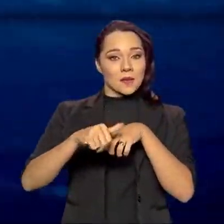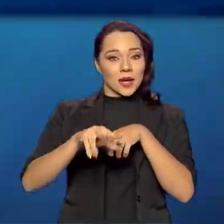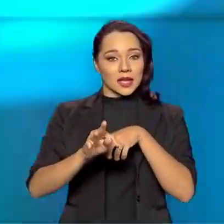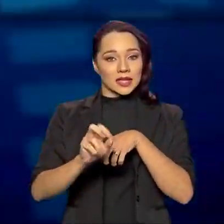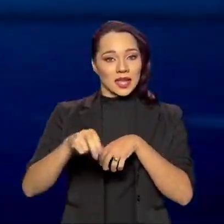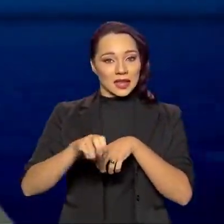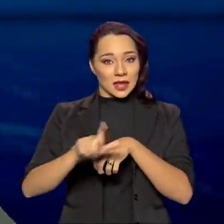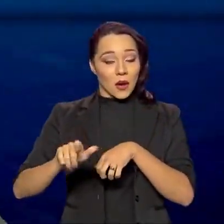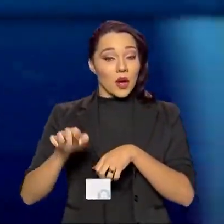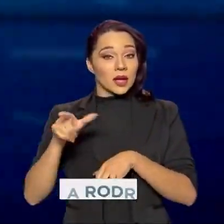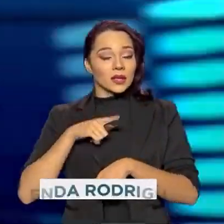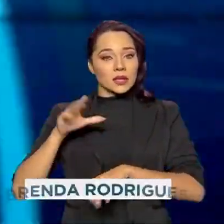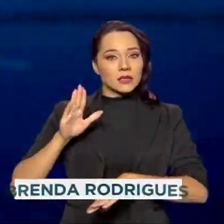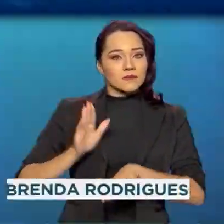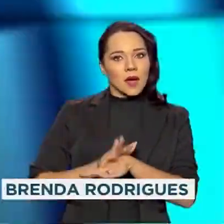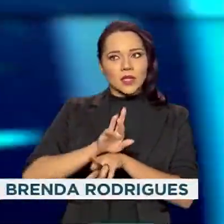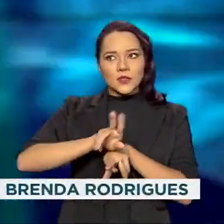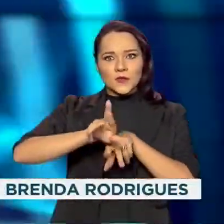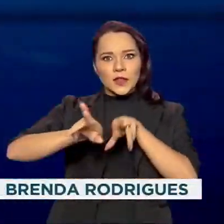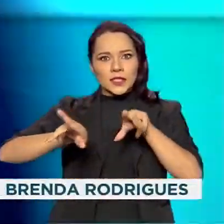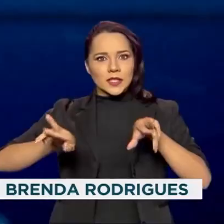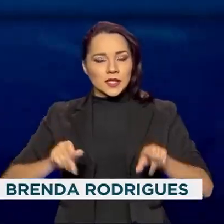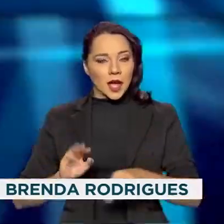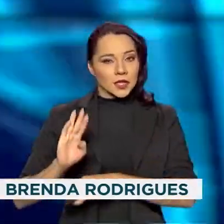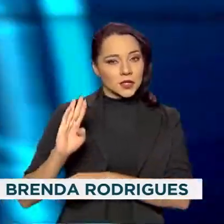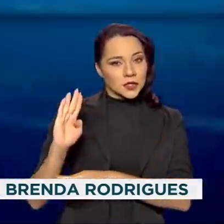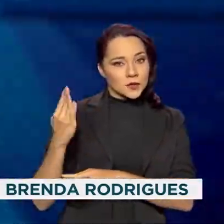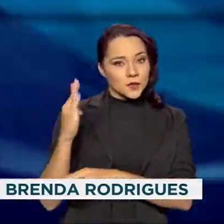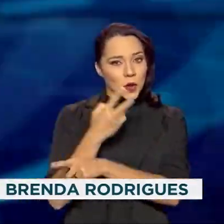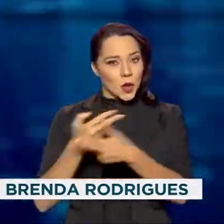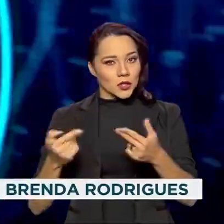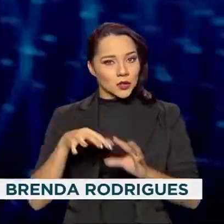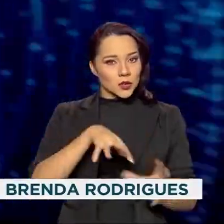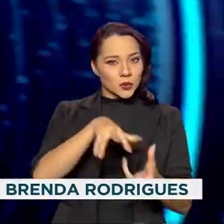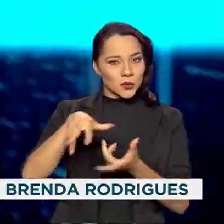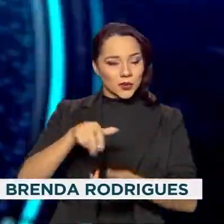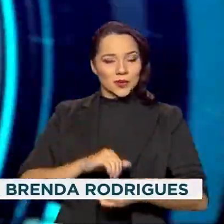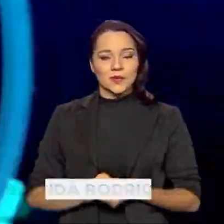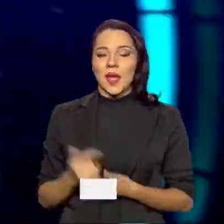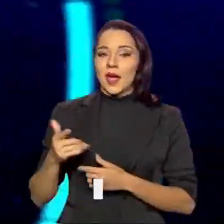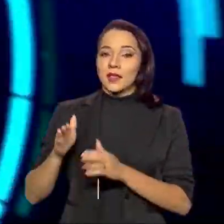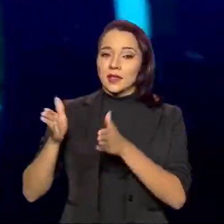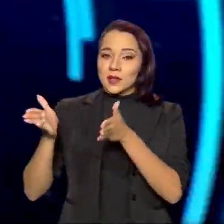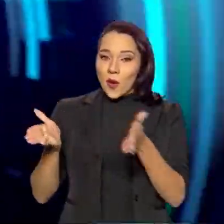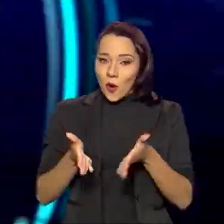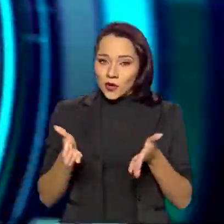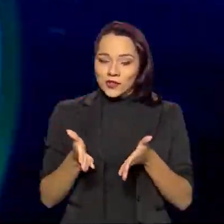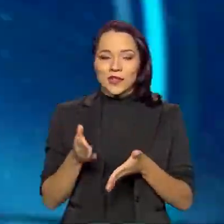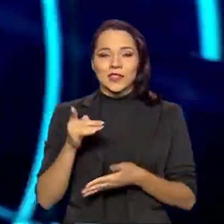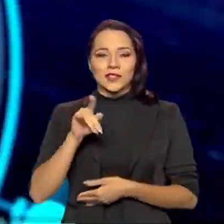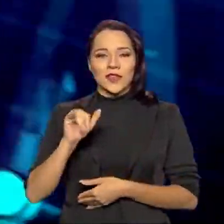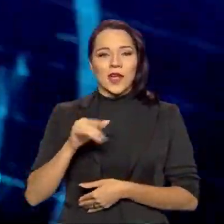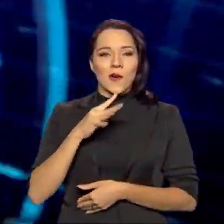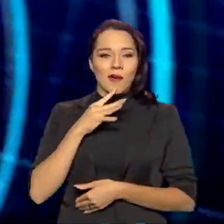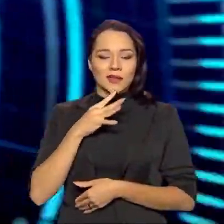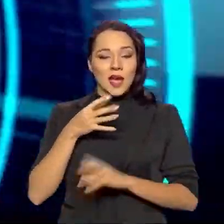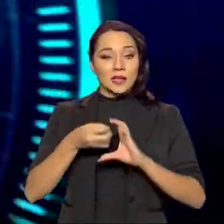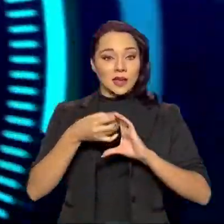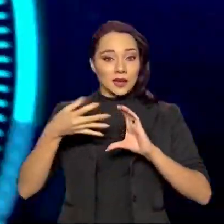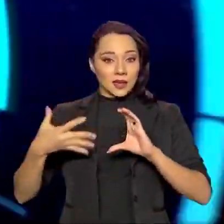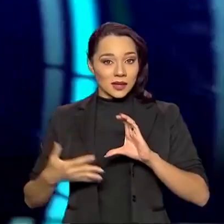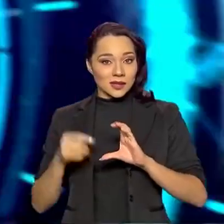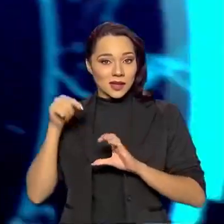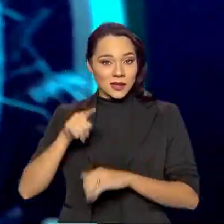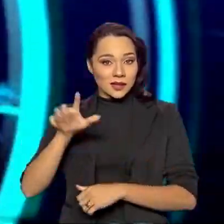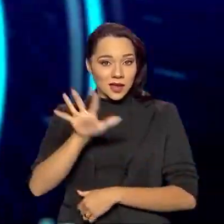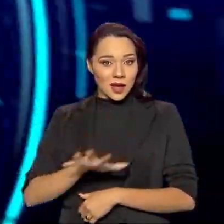que abriga uma das maiores diversidades biológicas do planeta. E nesse episódio a gente vai conhecer as características